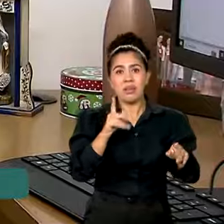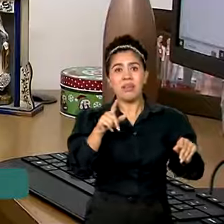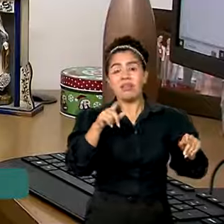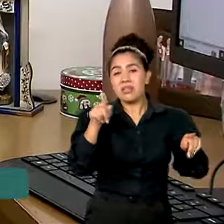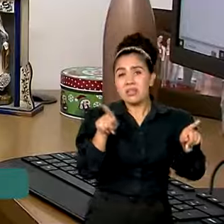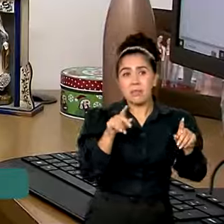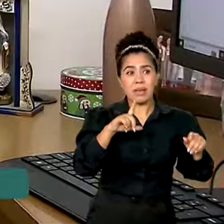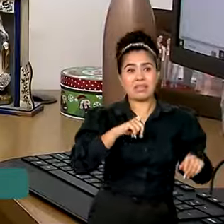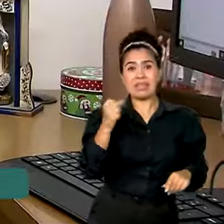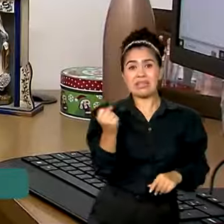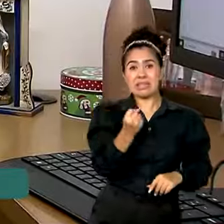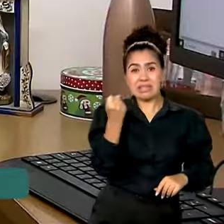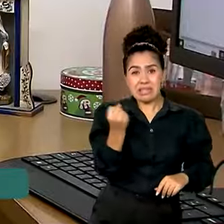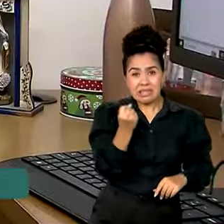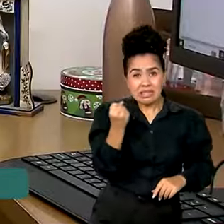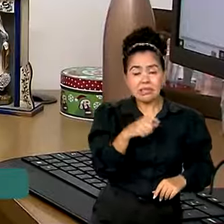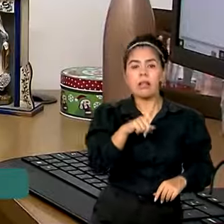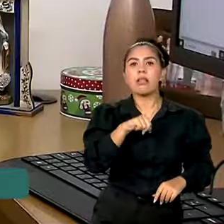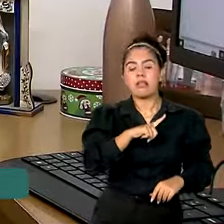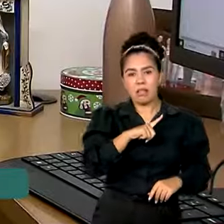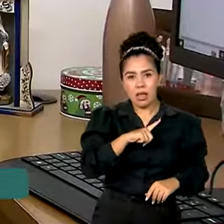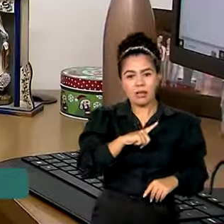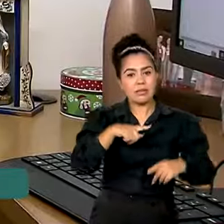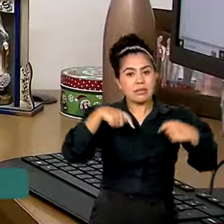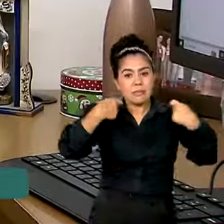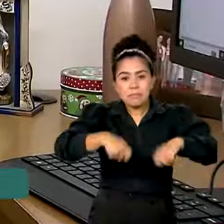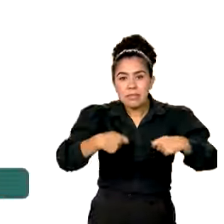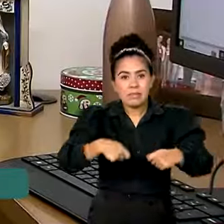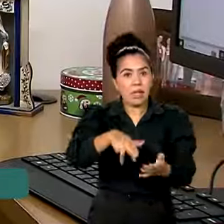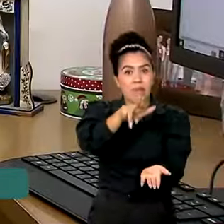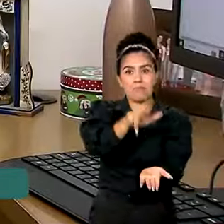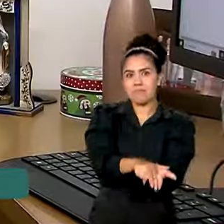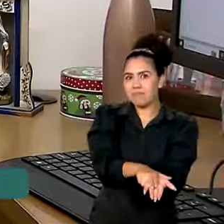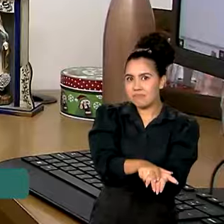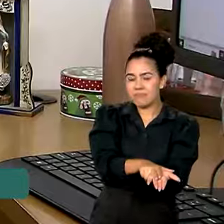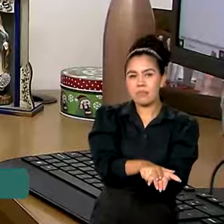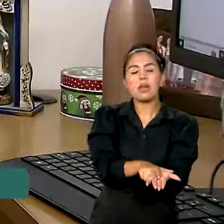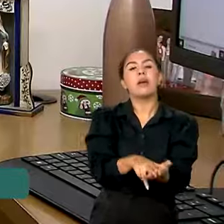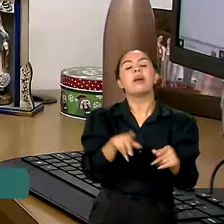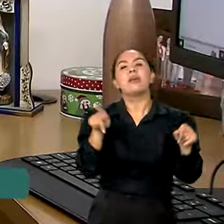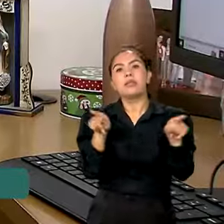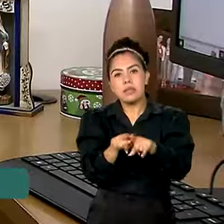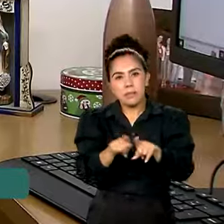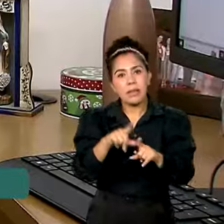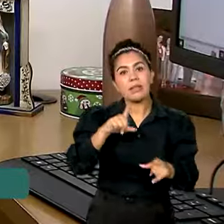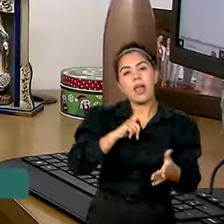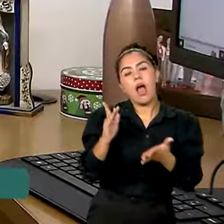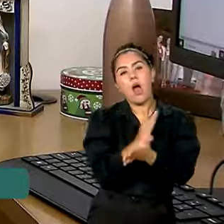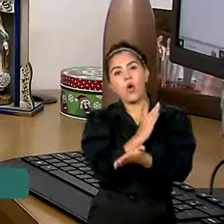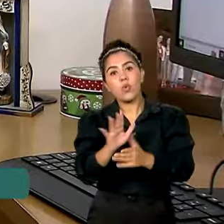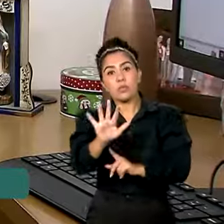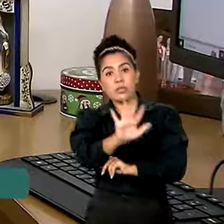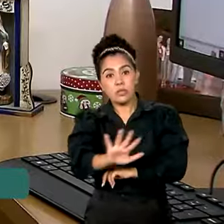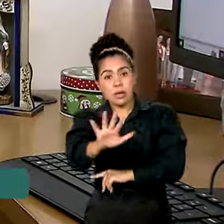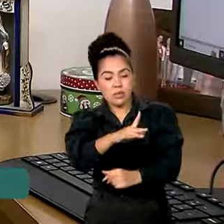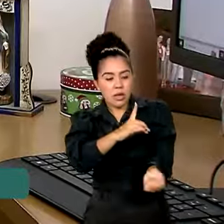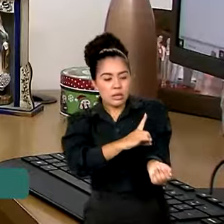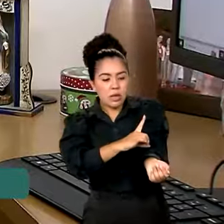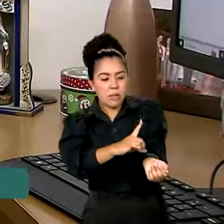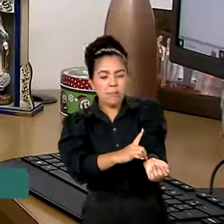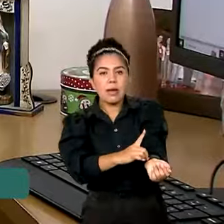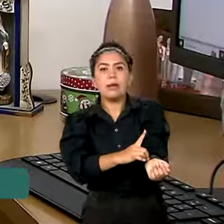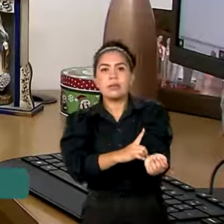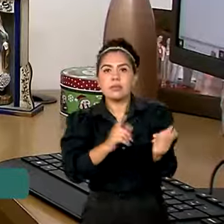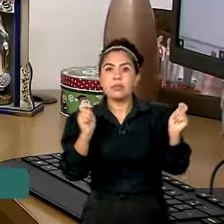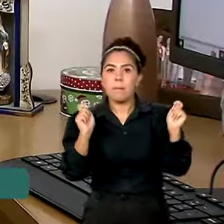que a gente chama de cetoacidose diabética, precisando ser inclusive internado. E ainda nós temos os casos de diabetes que pode ser desenvolvido